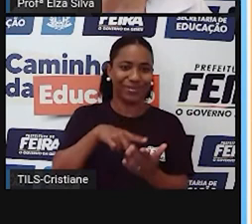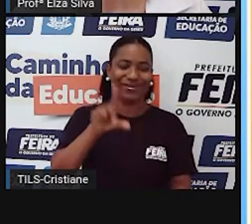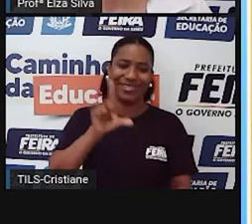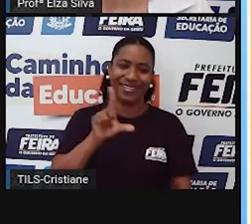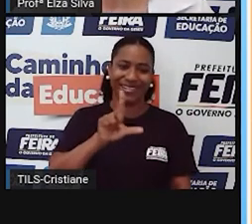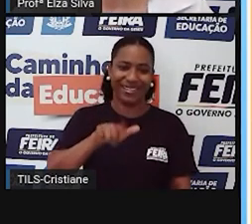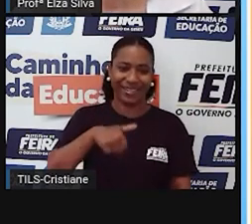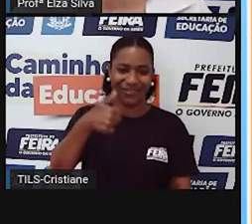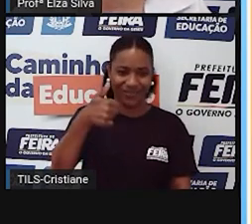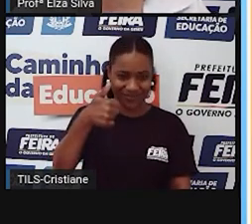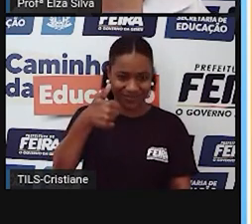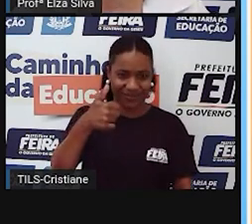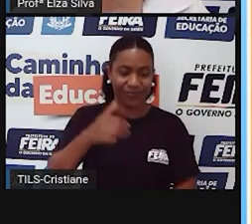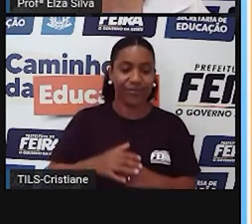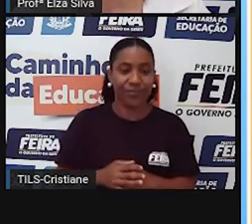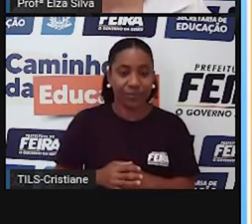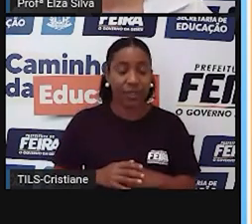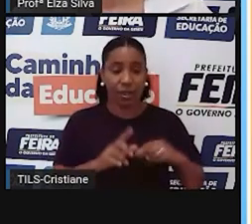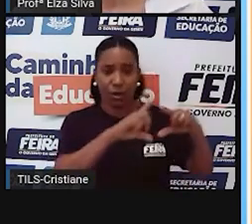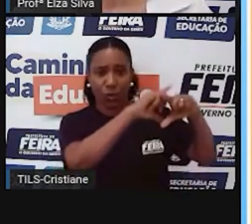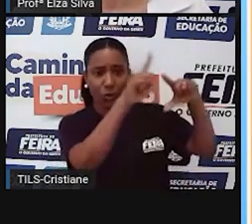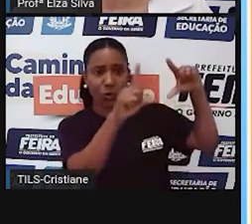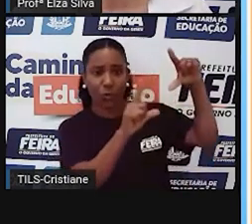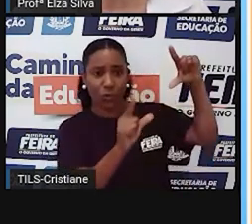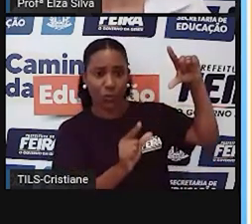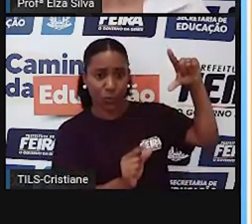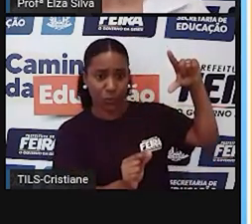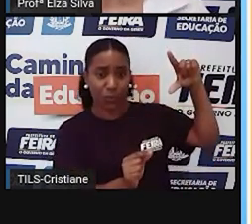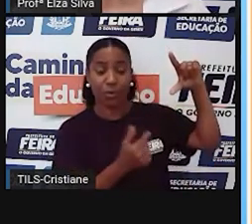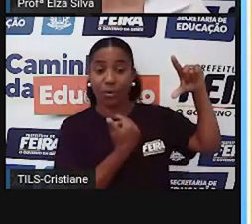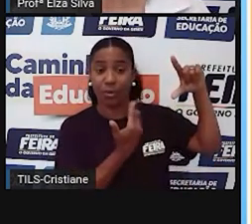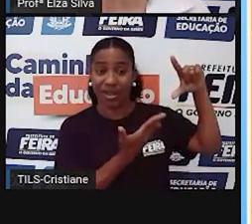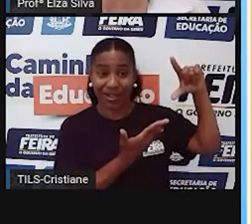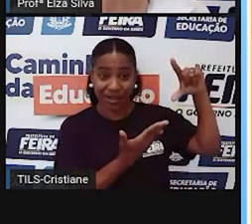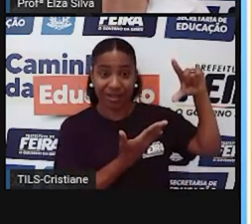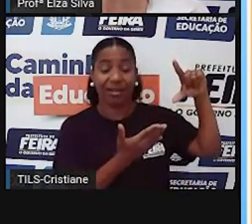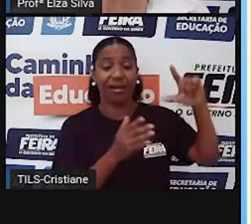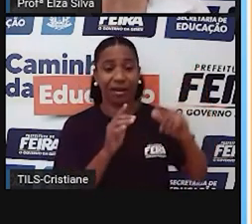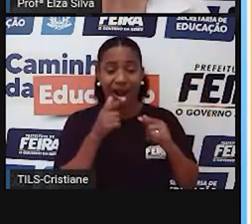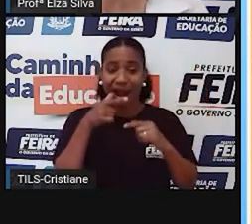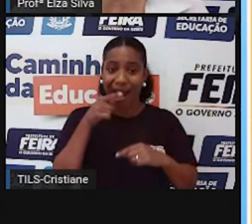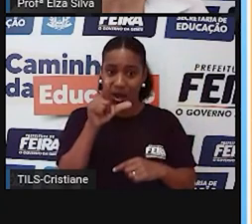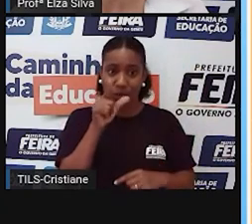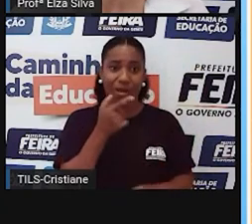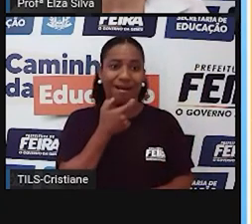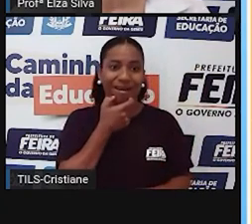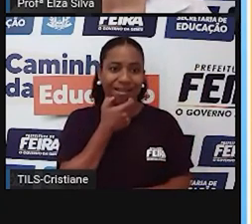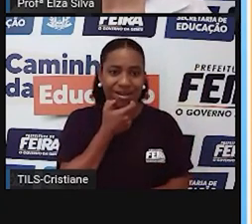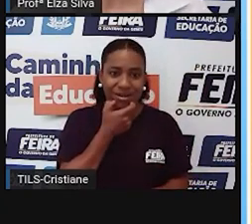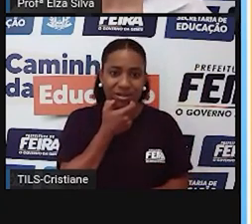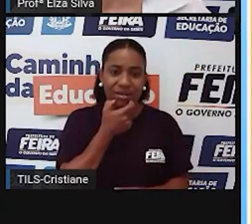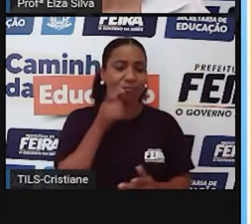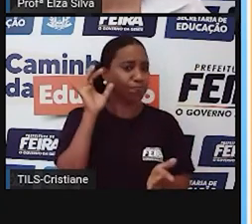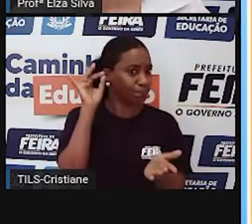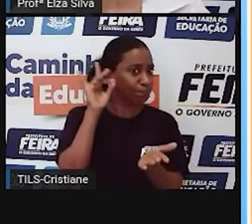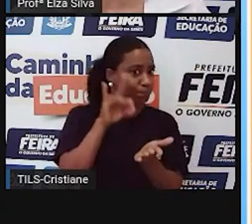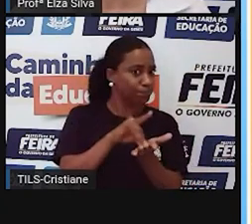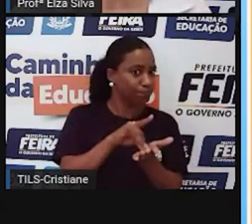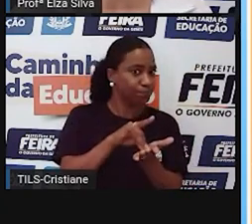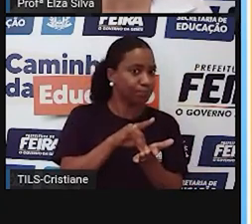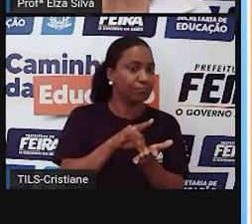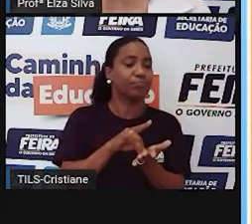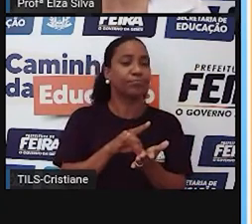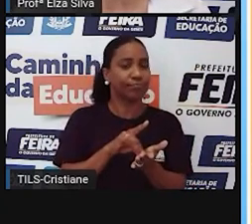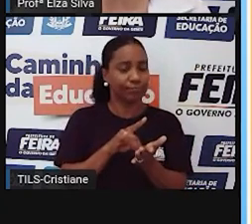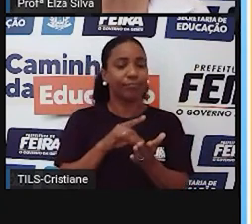continente, no continente africano, a língua inglesa é oficialmente língua nativa. Porém, em